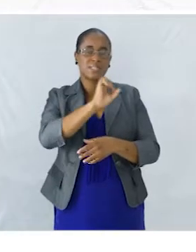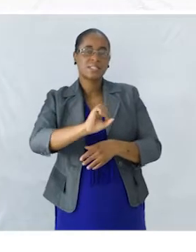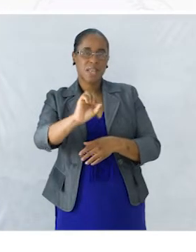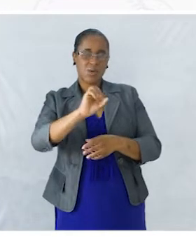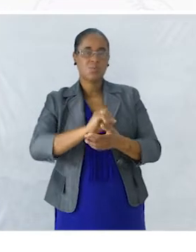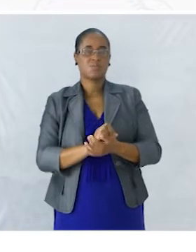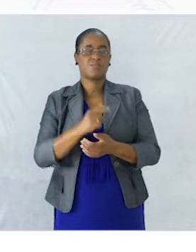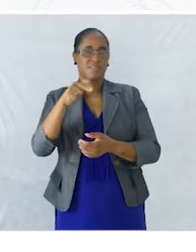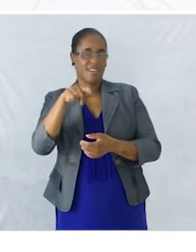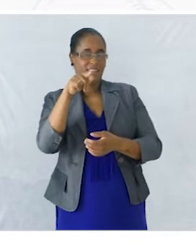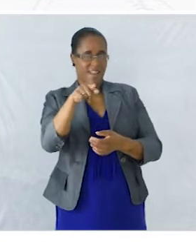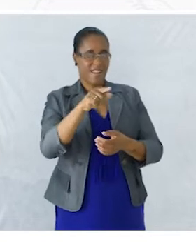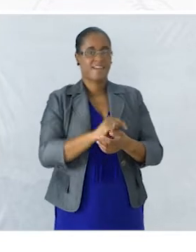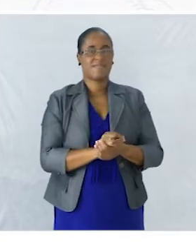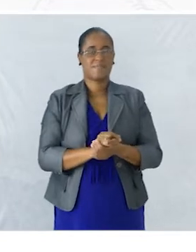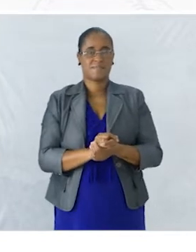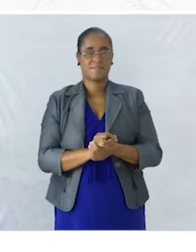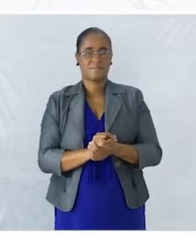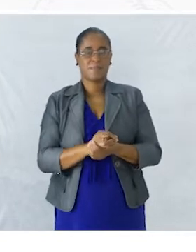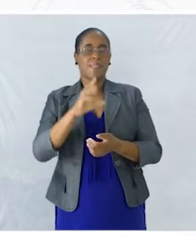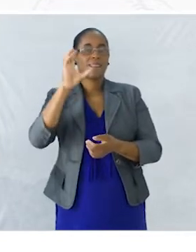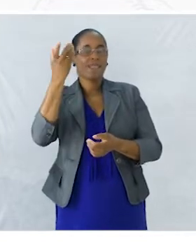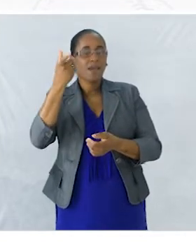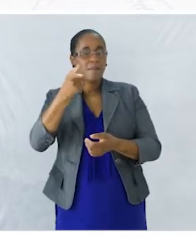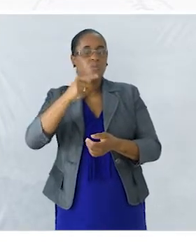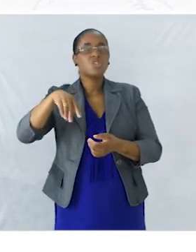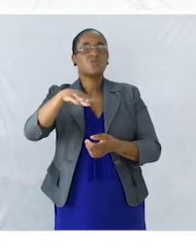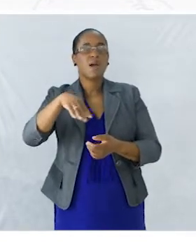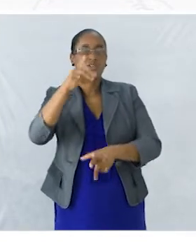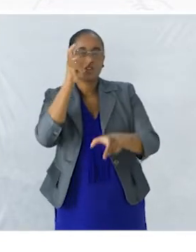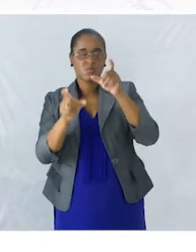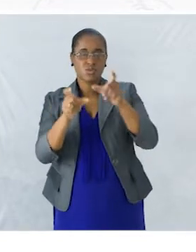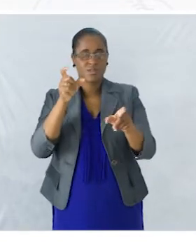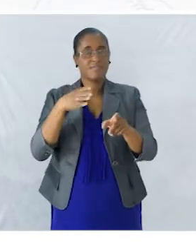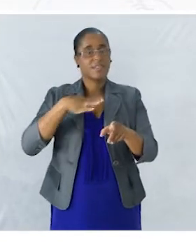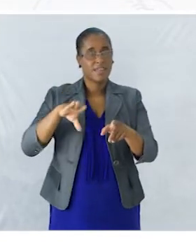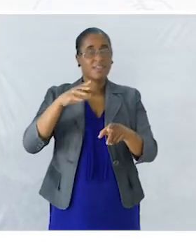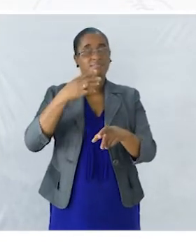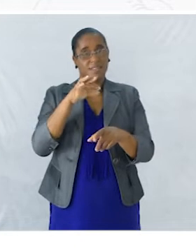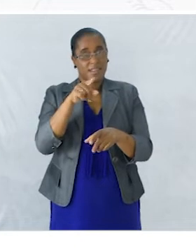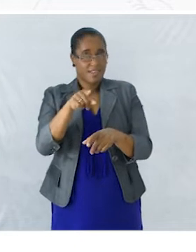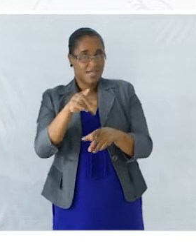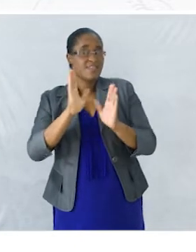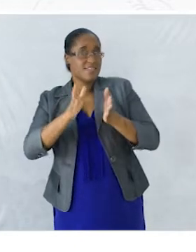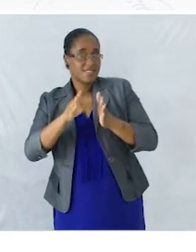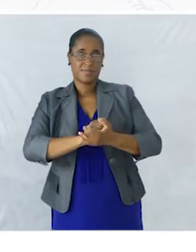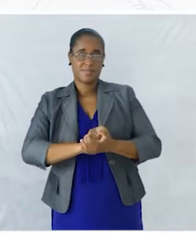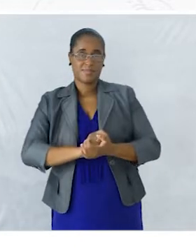Então temos ali O tempo O espaço E as personagens Então quer dizer Que já encontramos